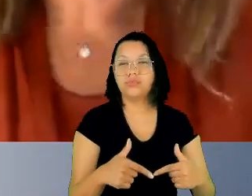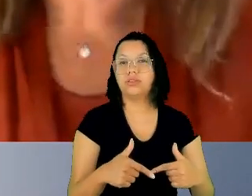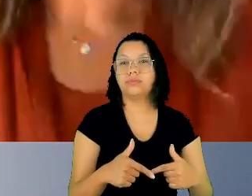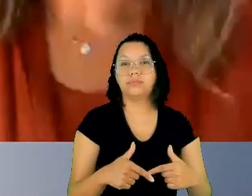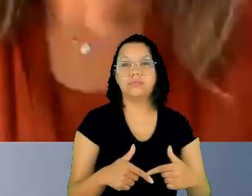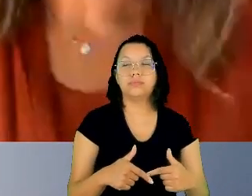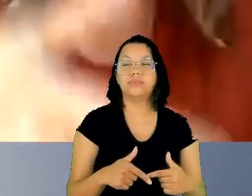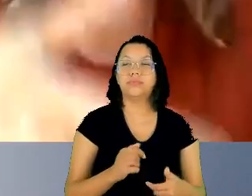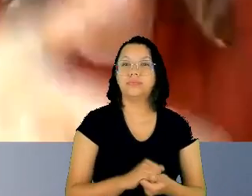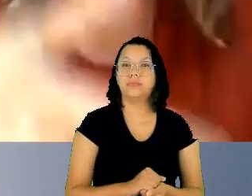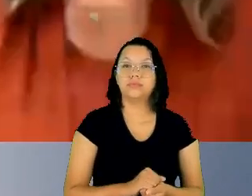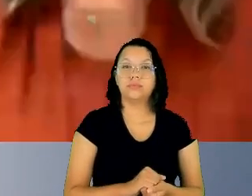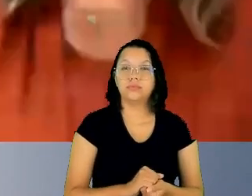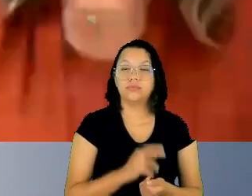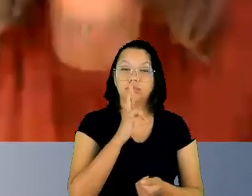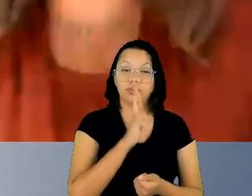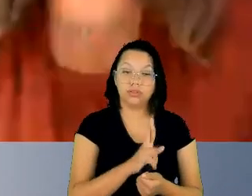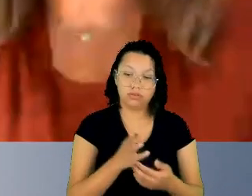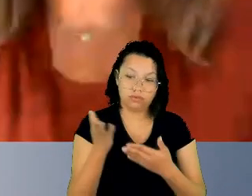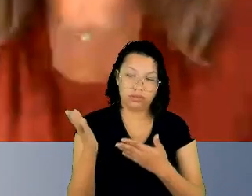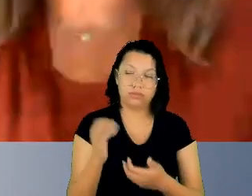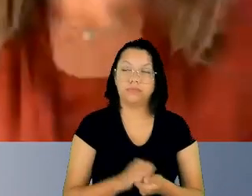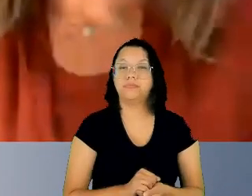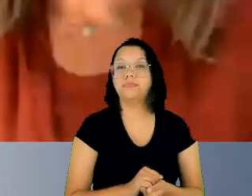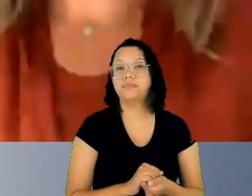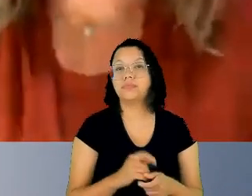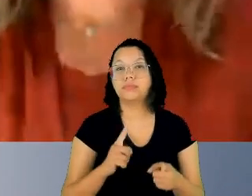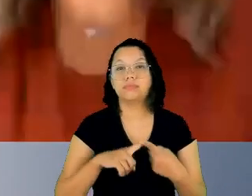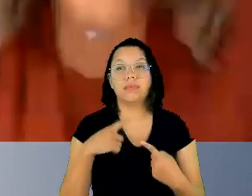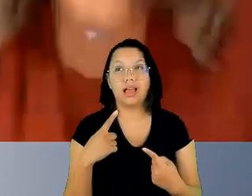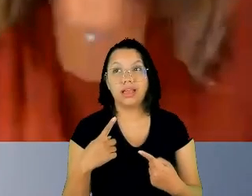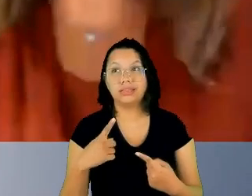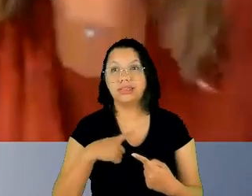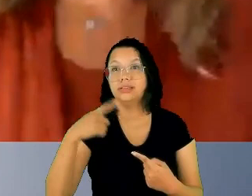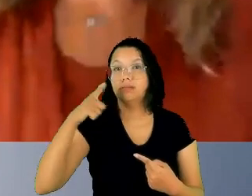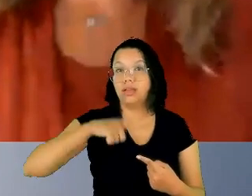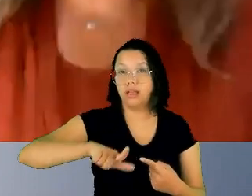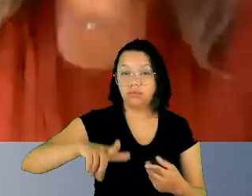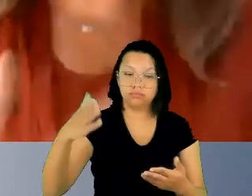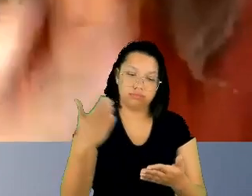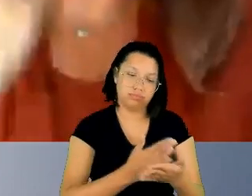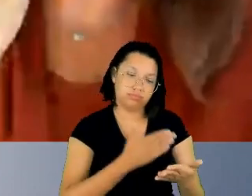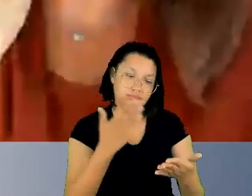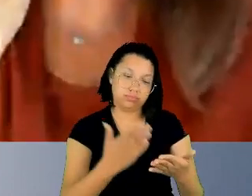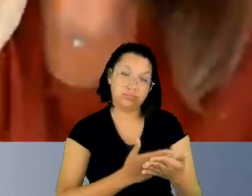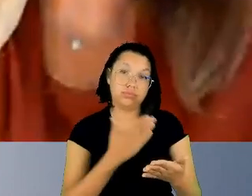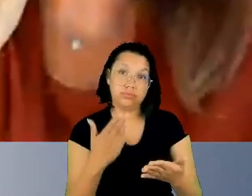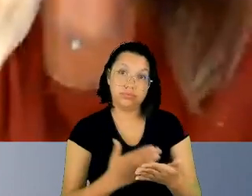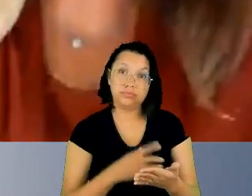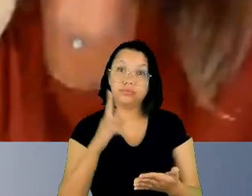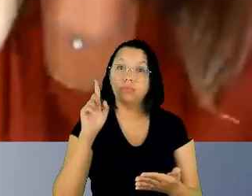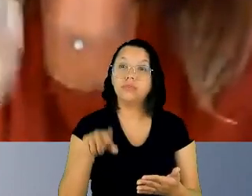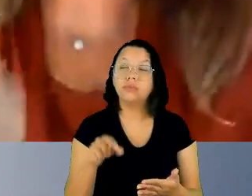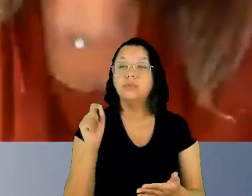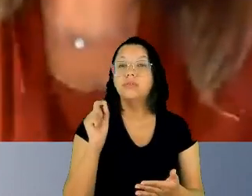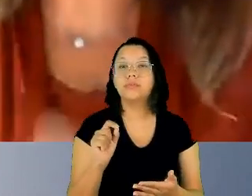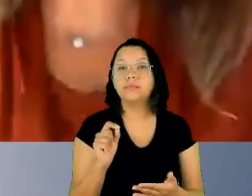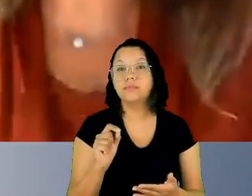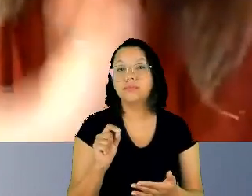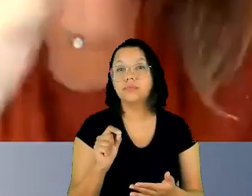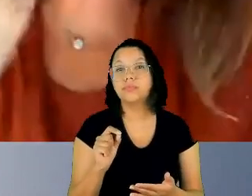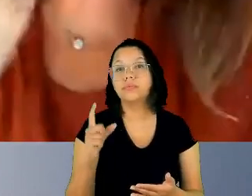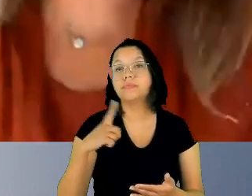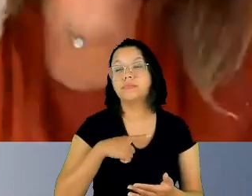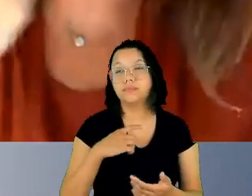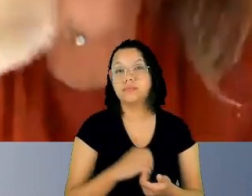ela mas ela abre uma outra agenda que é o que justamente ter o olhar adequado